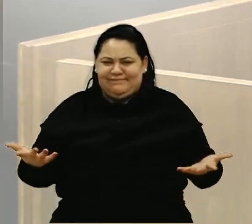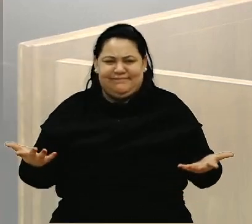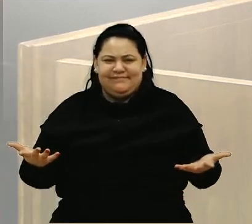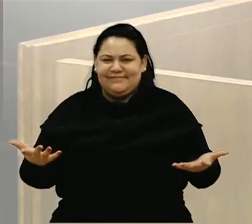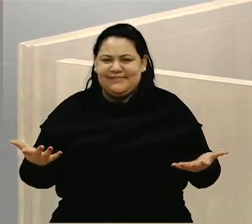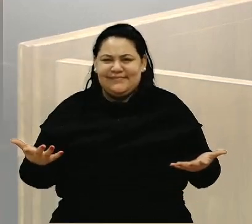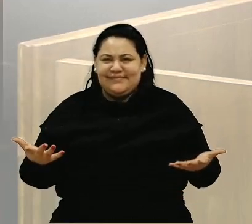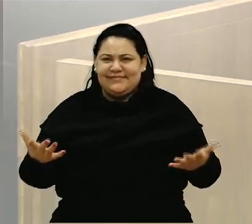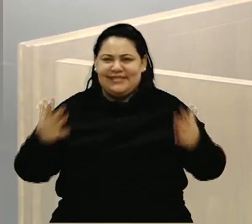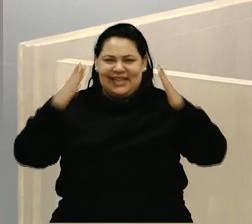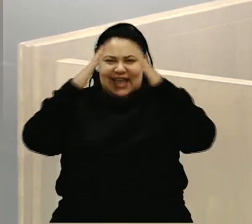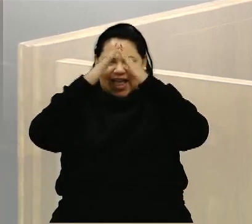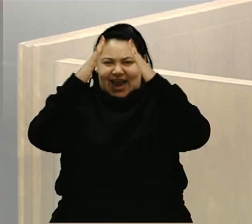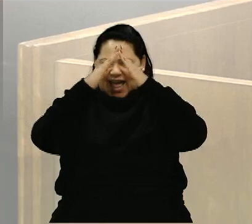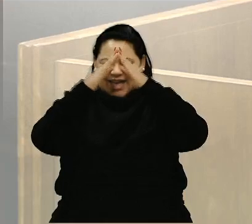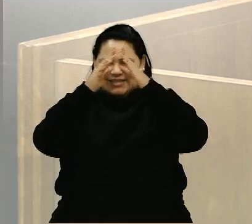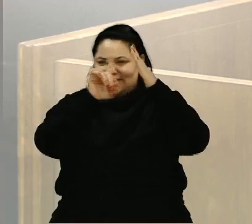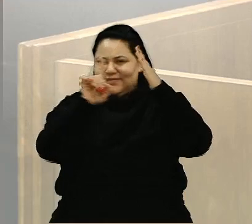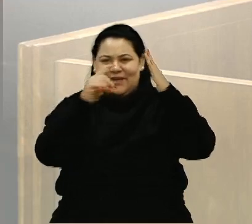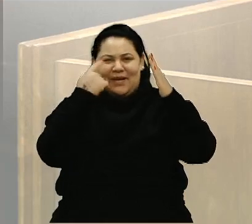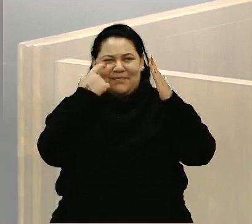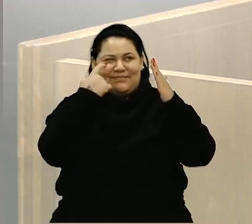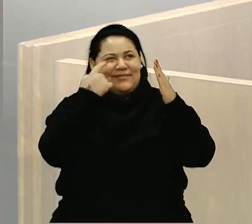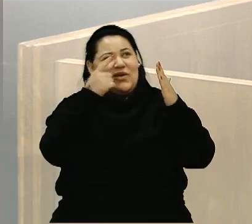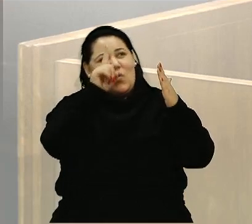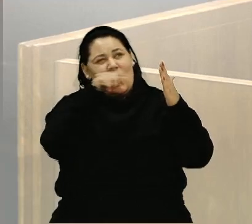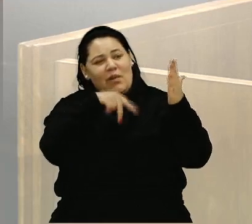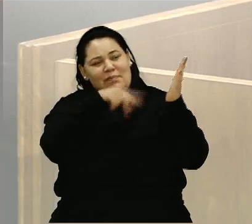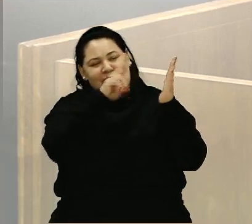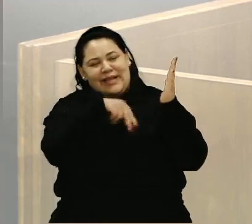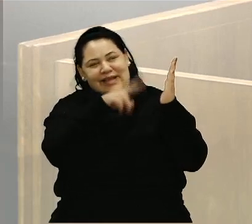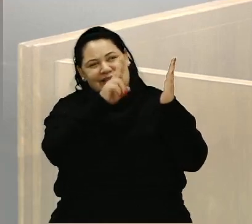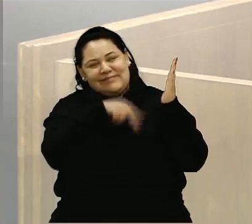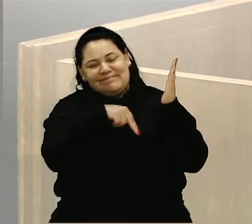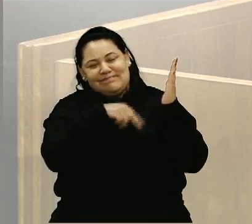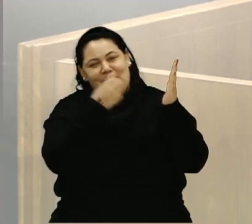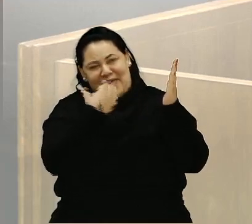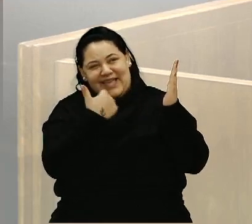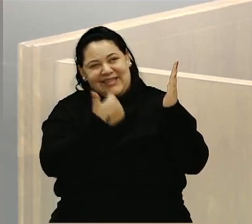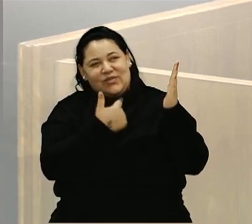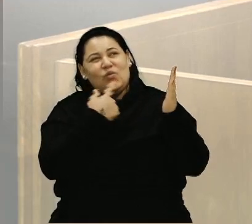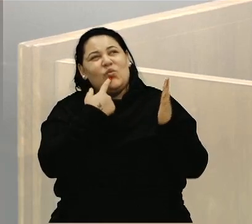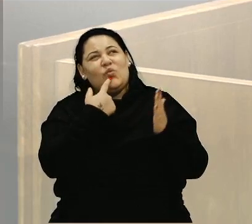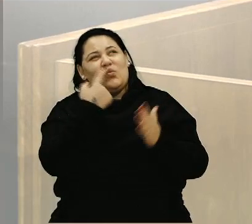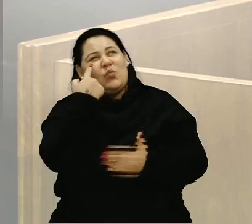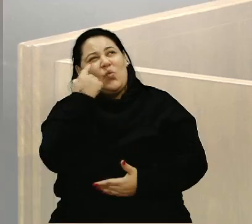e ela não está bem pintada, eu tenho a impressão ruim dessa casa. E assim é a nossa cidade.